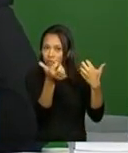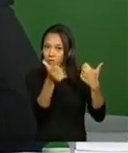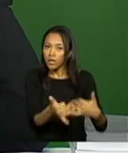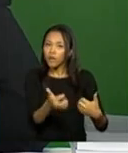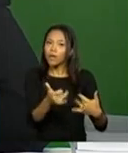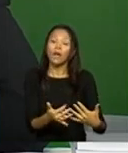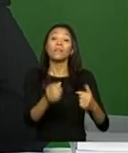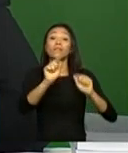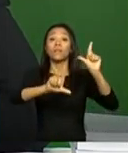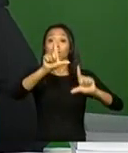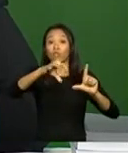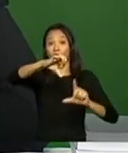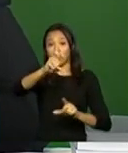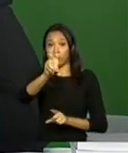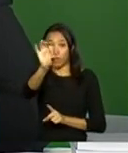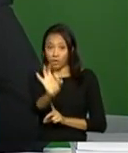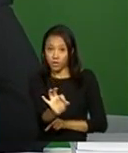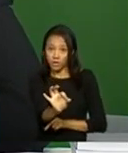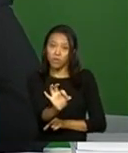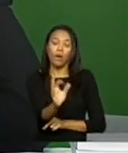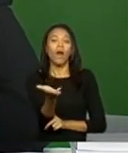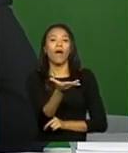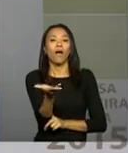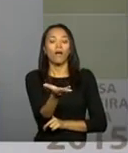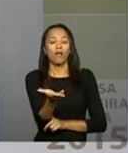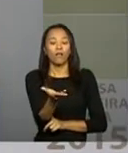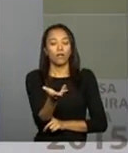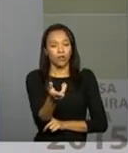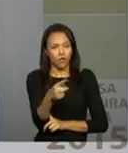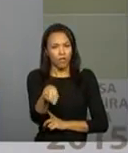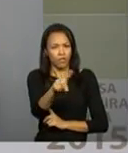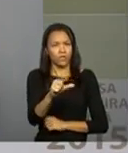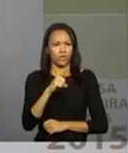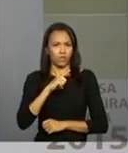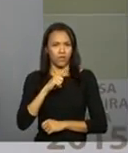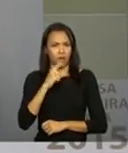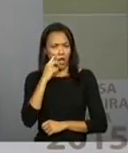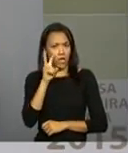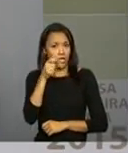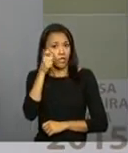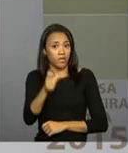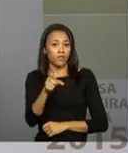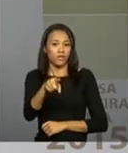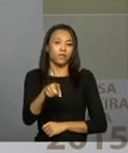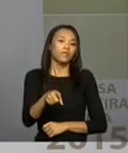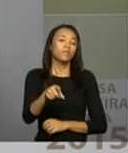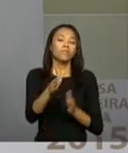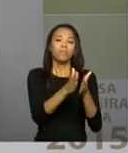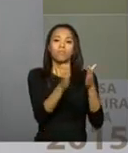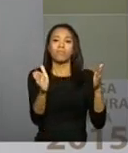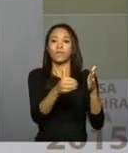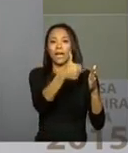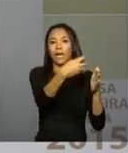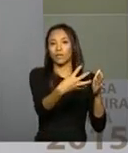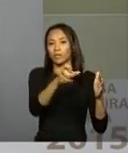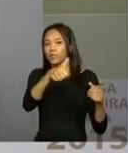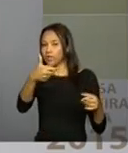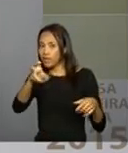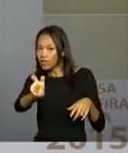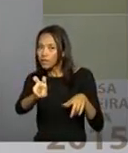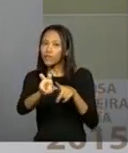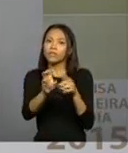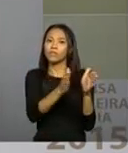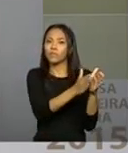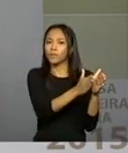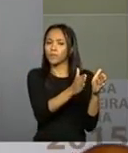à TV, como eu falei, 95%. Agora você tem coisas muito interessantes entre 14 e 15, que é o fato de que você tem